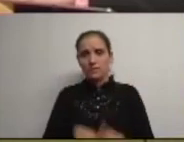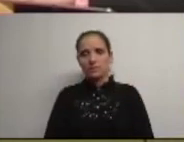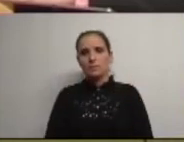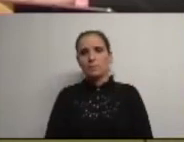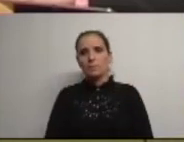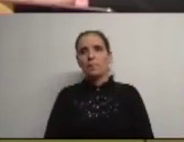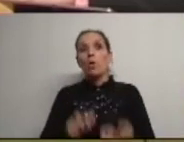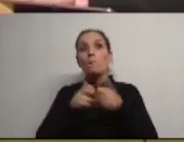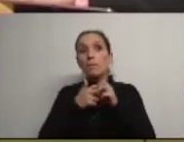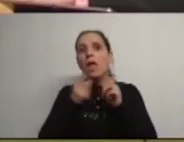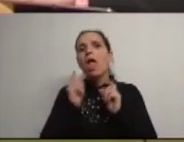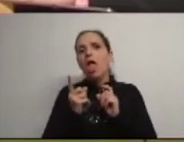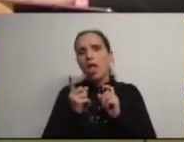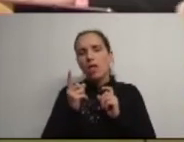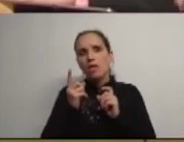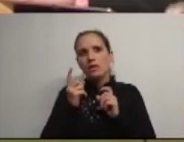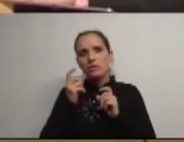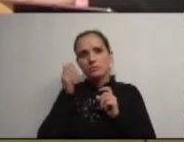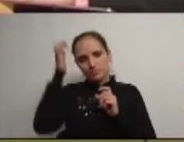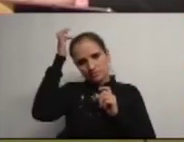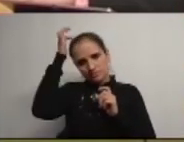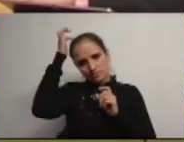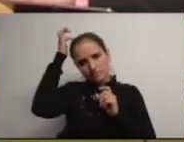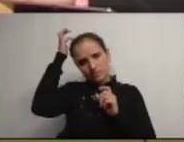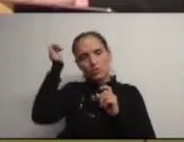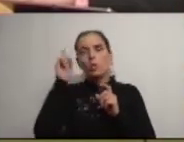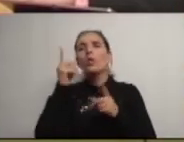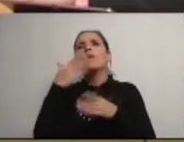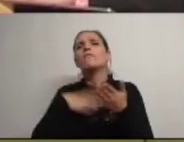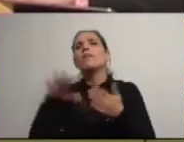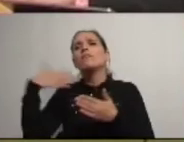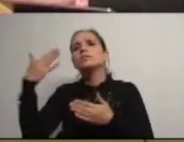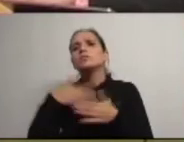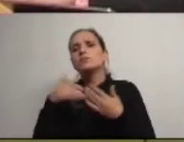o problema está aí agora a dinâmica que lá querem pôr